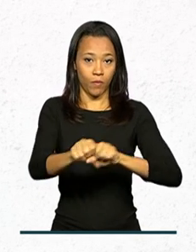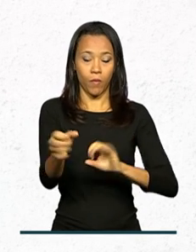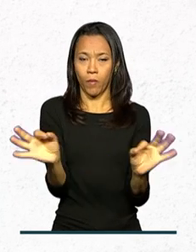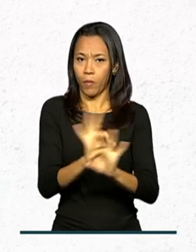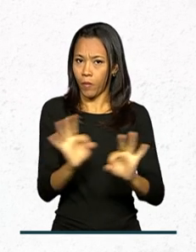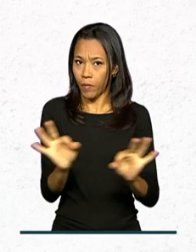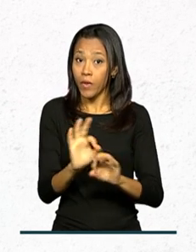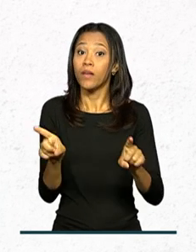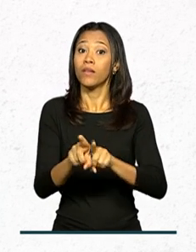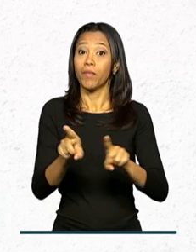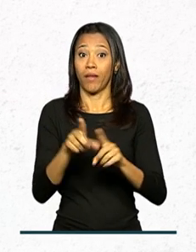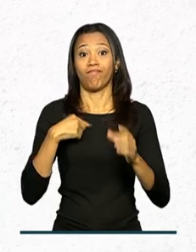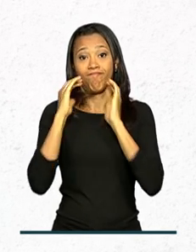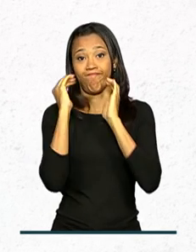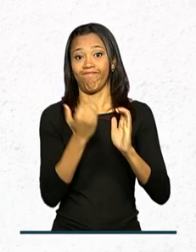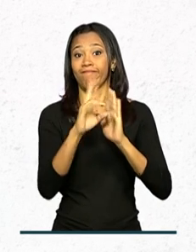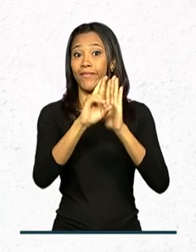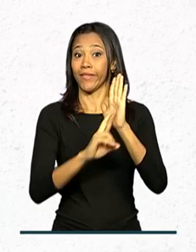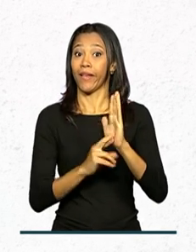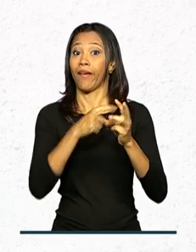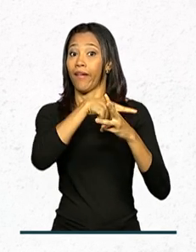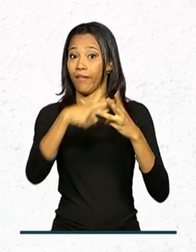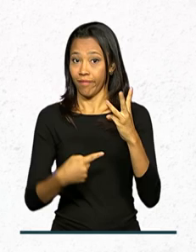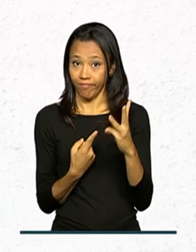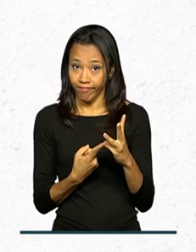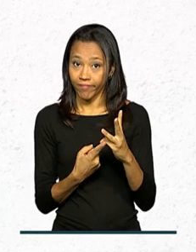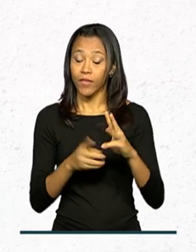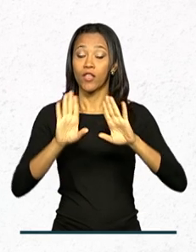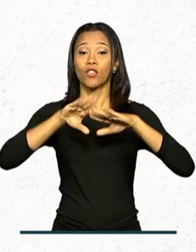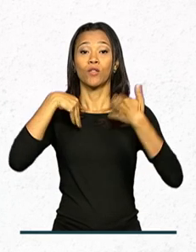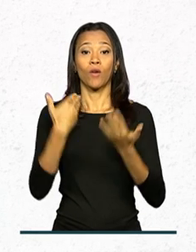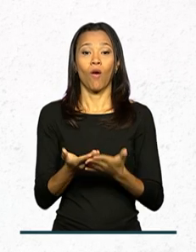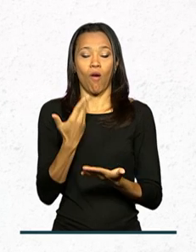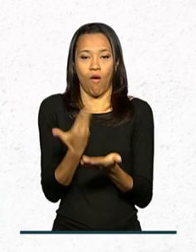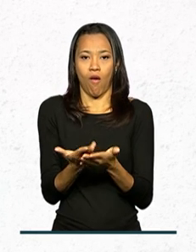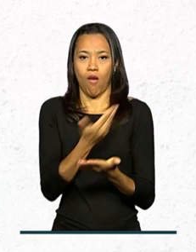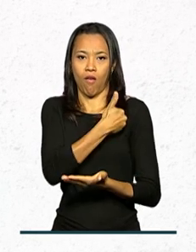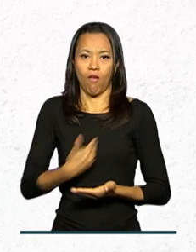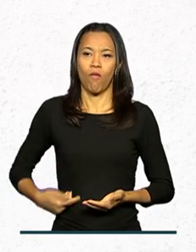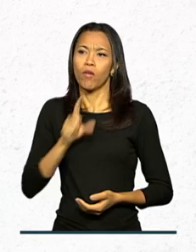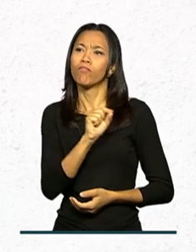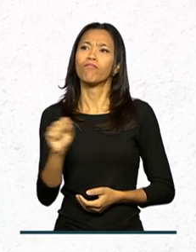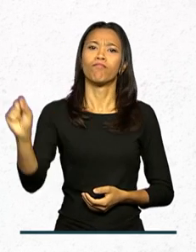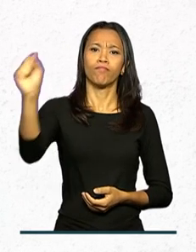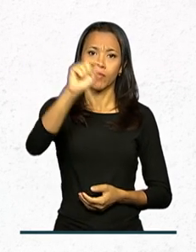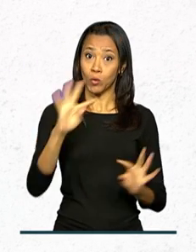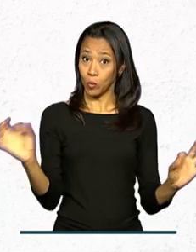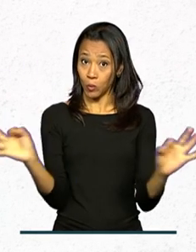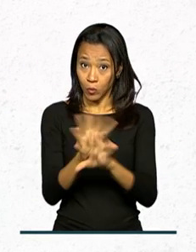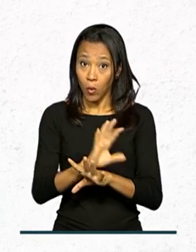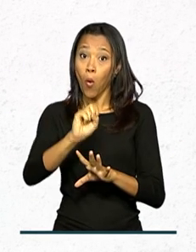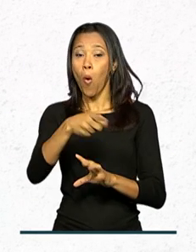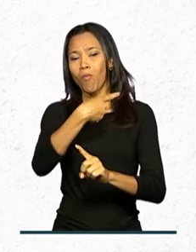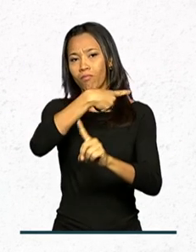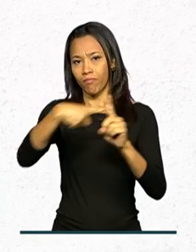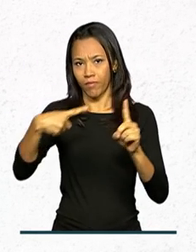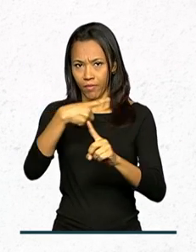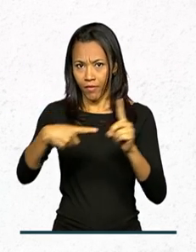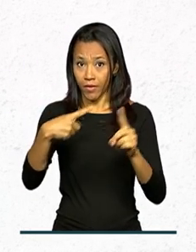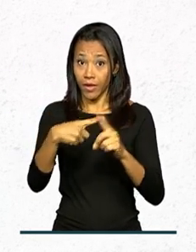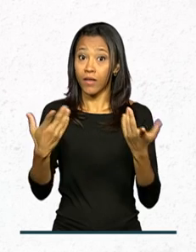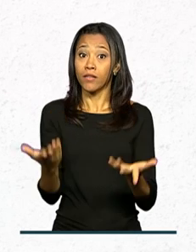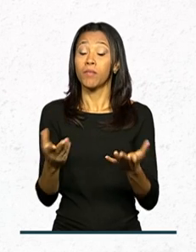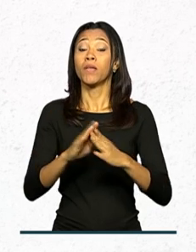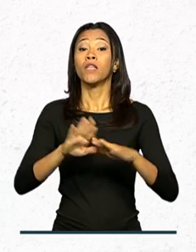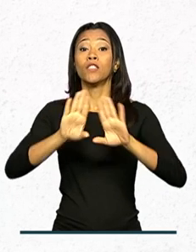superior e atendam a pelo menos uma dessas condições. Ter cursado o ensino médio completo em escola da rede pública ou